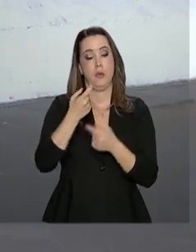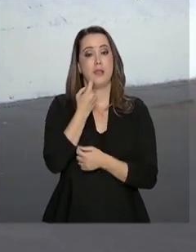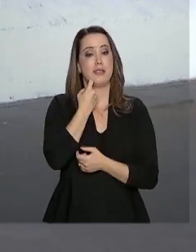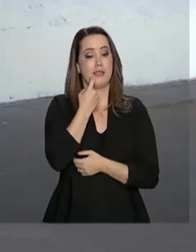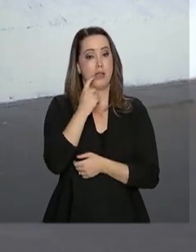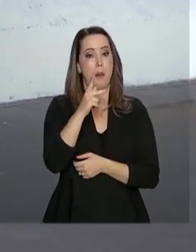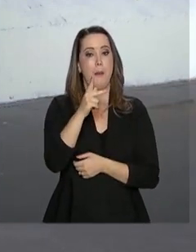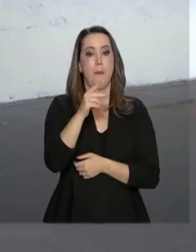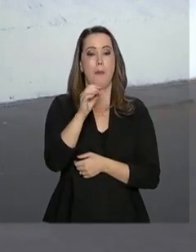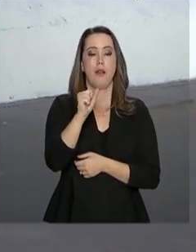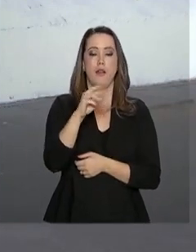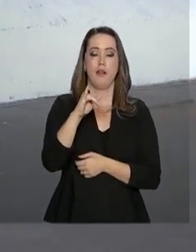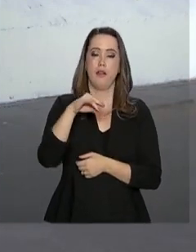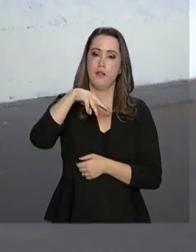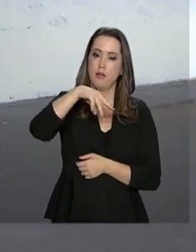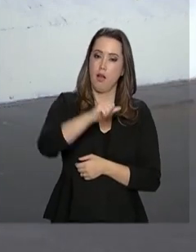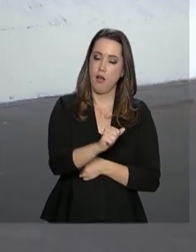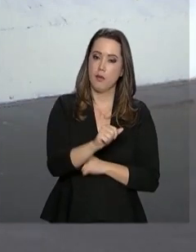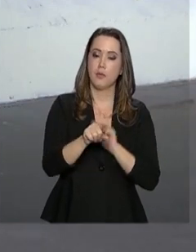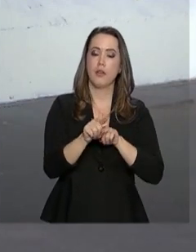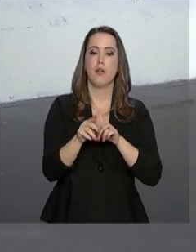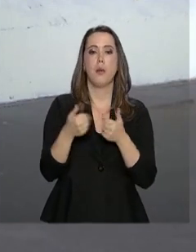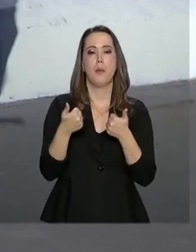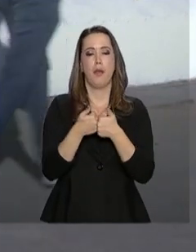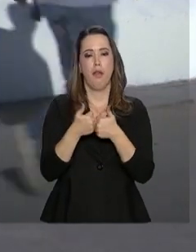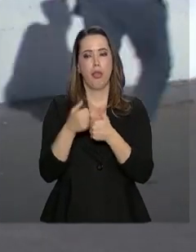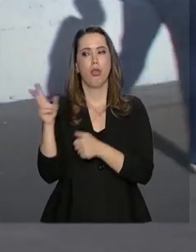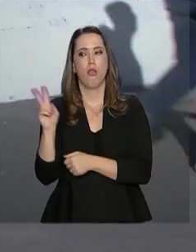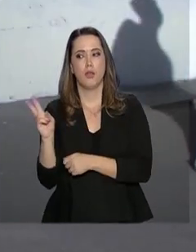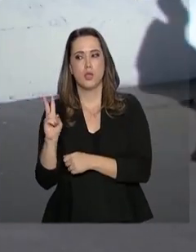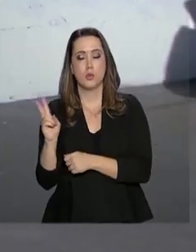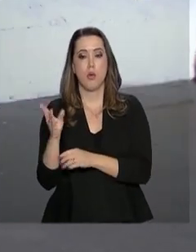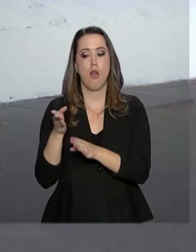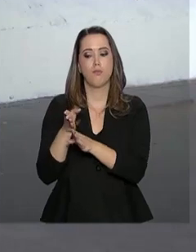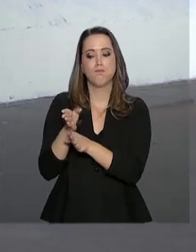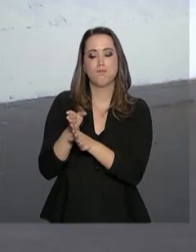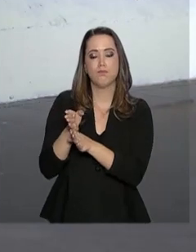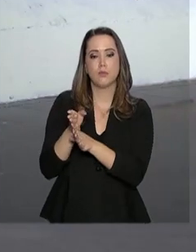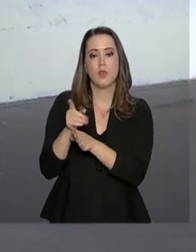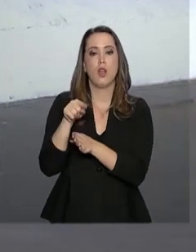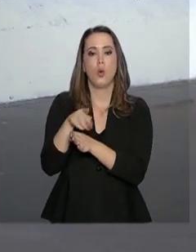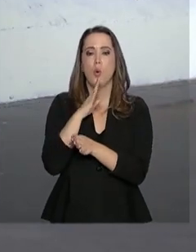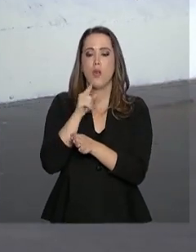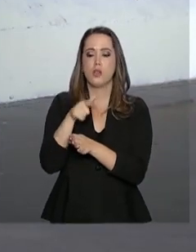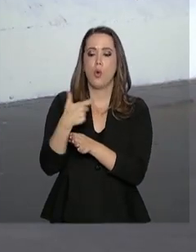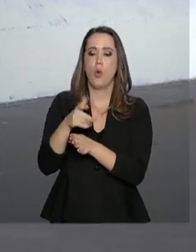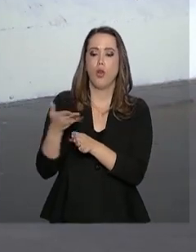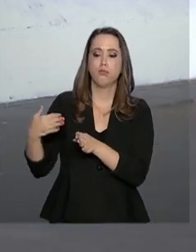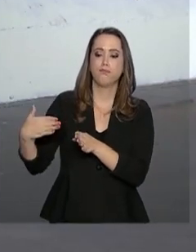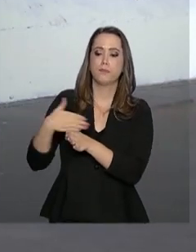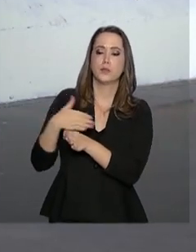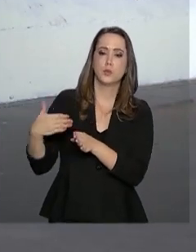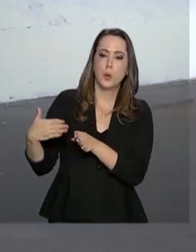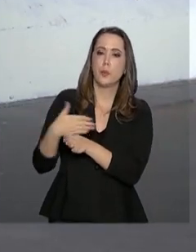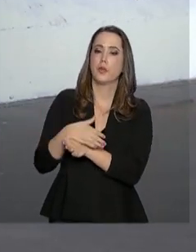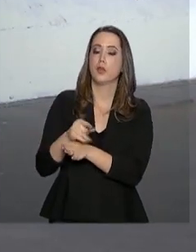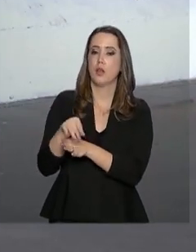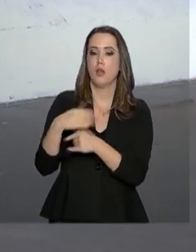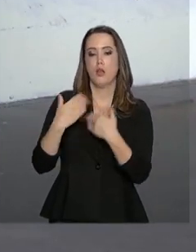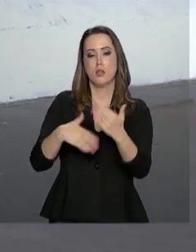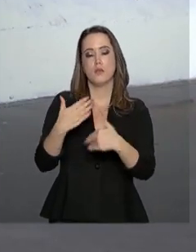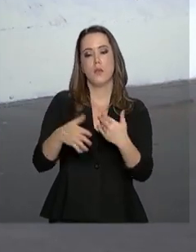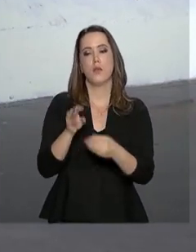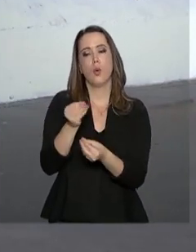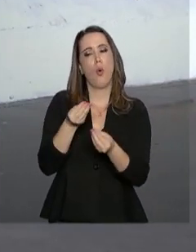uma cidade que fica na fronteira com a Venezuela e também vai conhecer o centro de triagem que fica lá, além de conhecer as atividades envolvidas